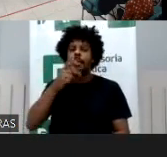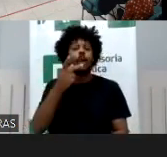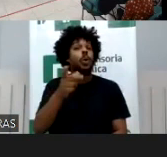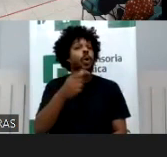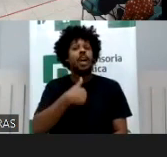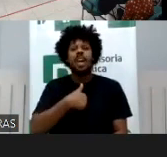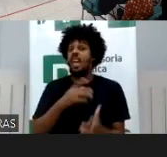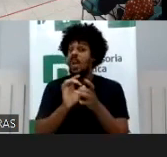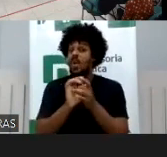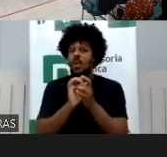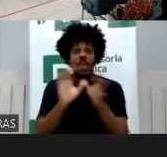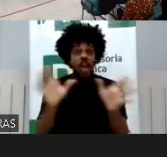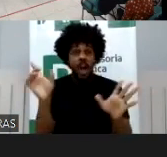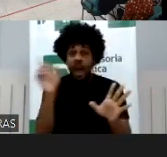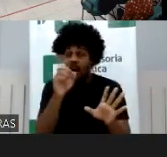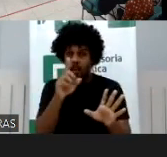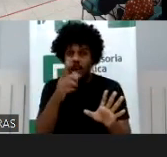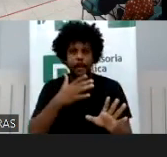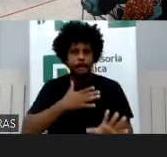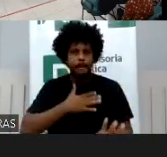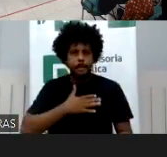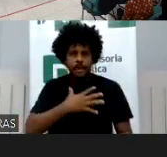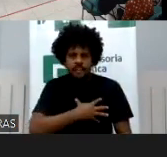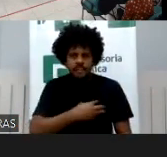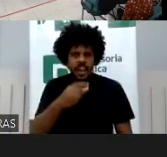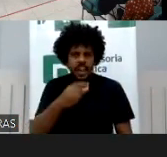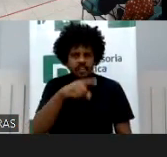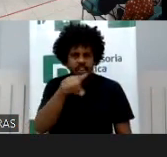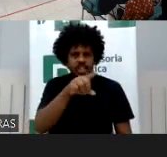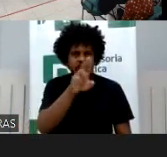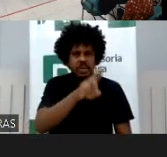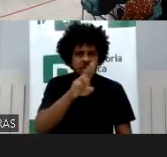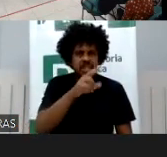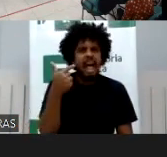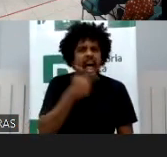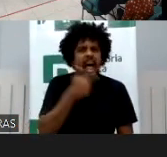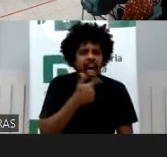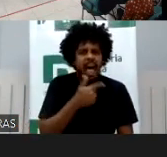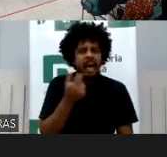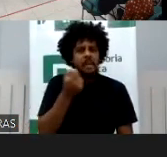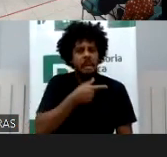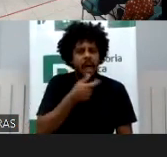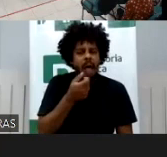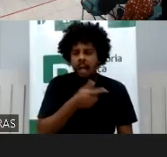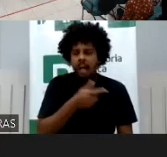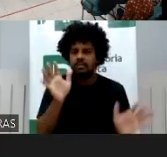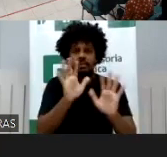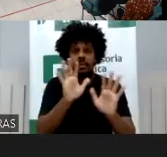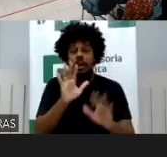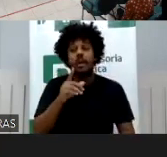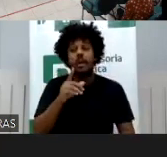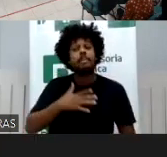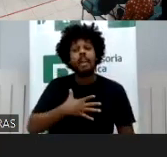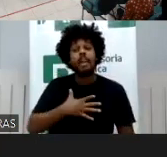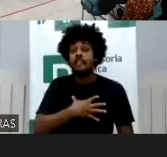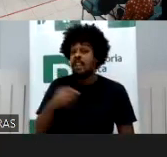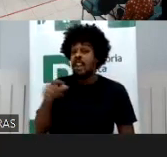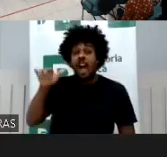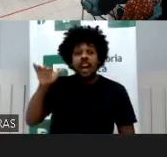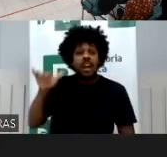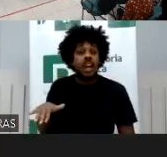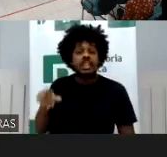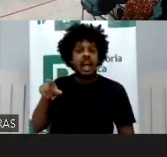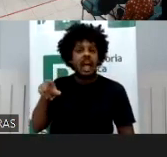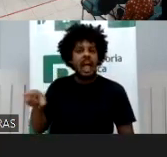divulguei de imagens da minha filha, não autorizo que seja usado com essa finalidade, minha filha é uma criança, não tem que ter posicionamento político nenhum, tudo muito coerente,